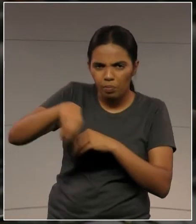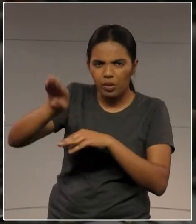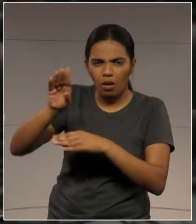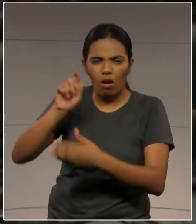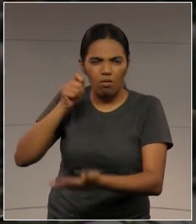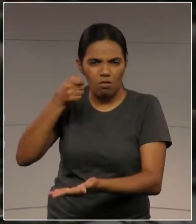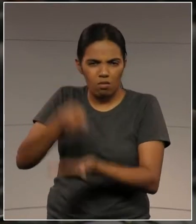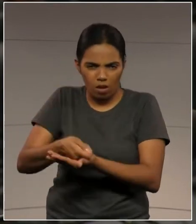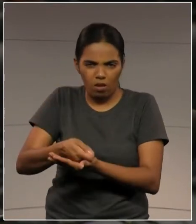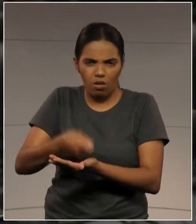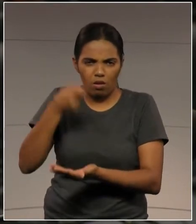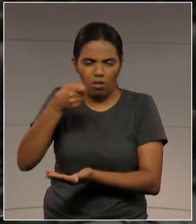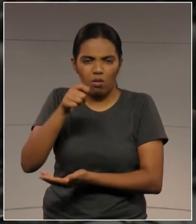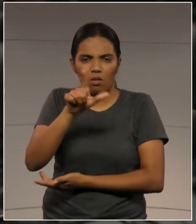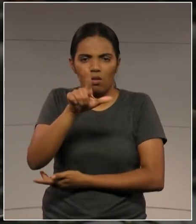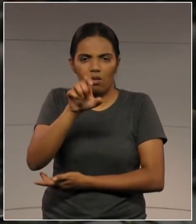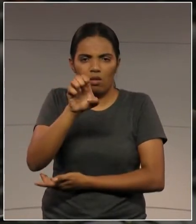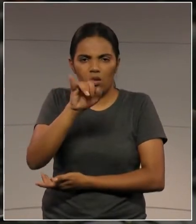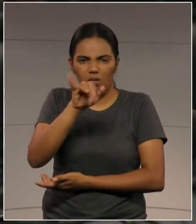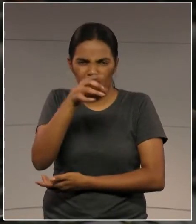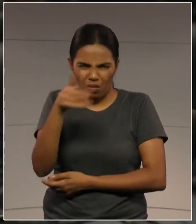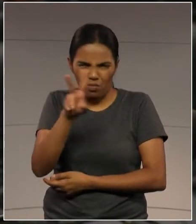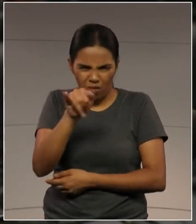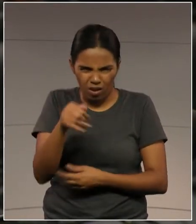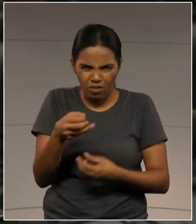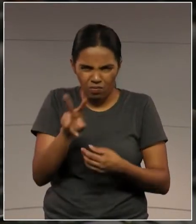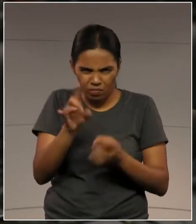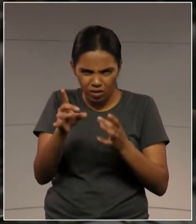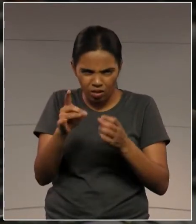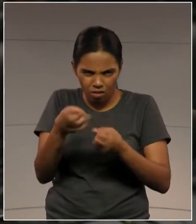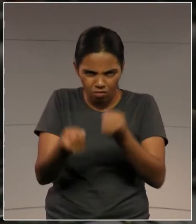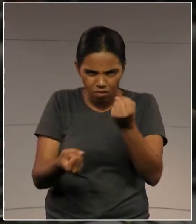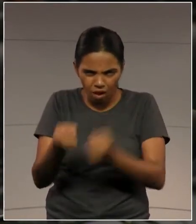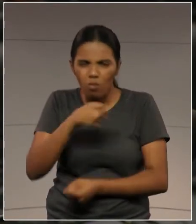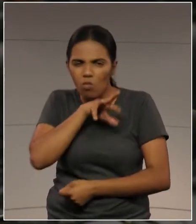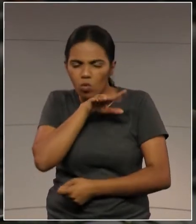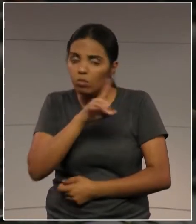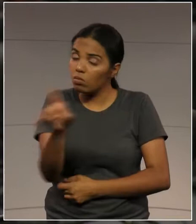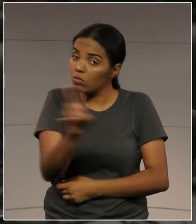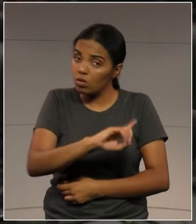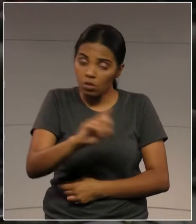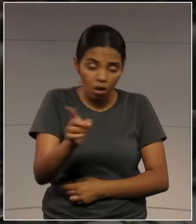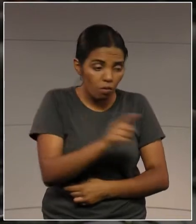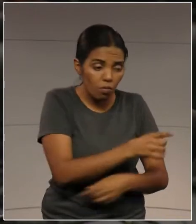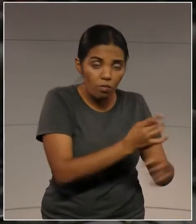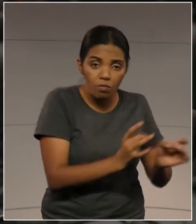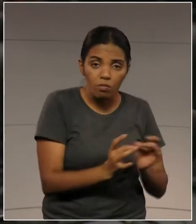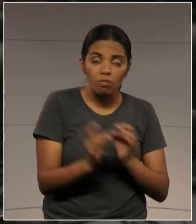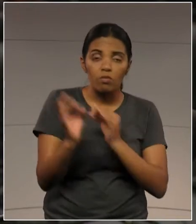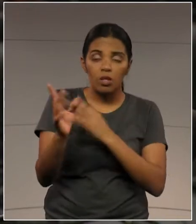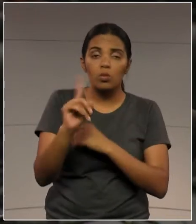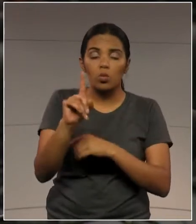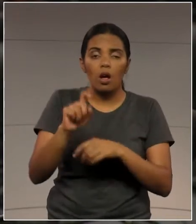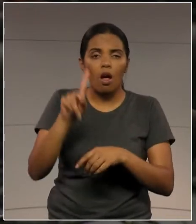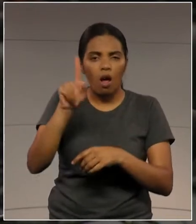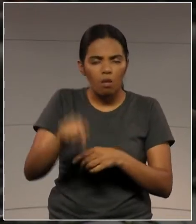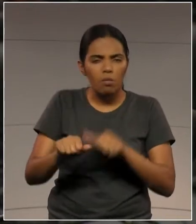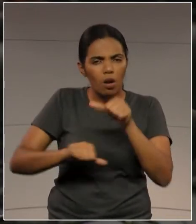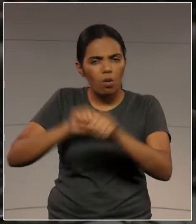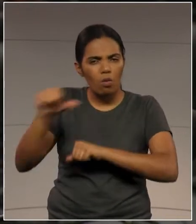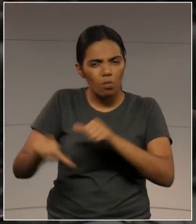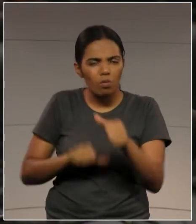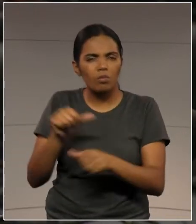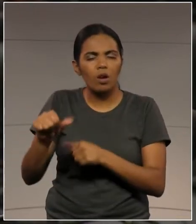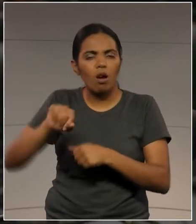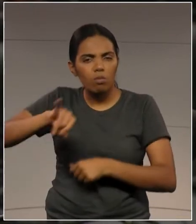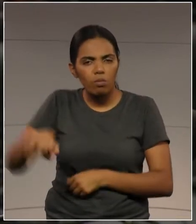porque vamos colocar carro podre na rua de novo? Não. Então, para sucata, para virar sucata e limpar a pátio do Dertran. Porque